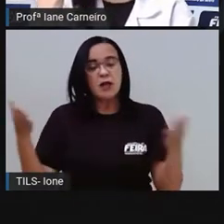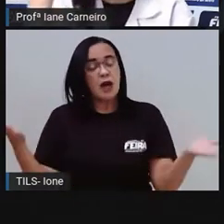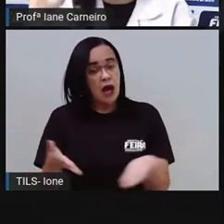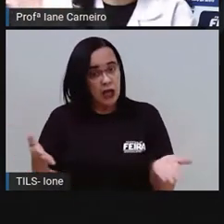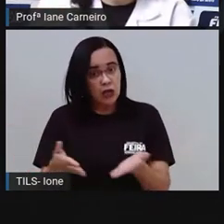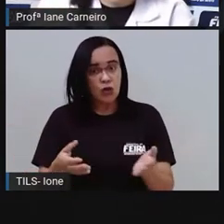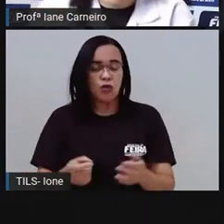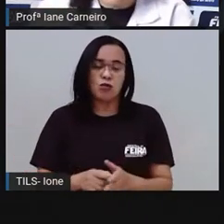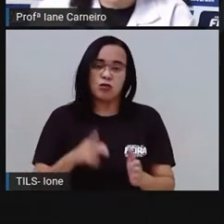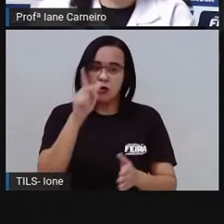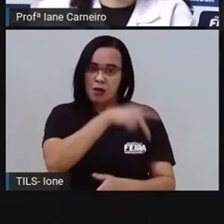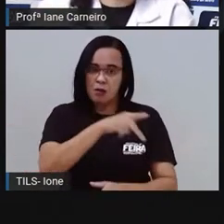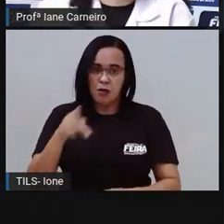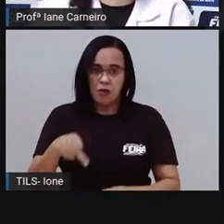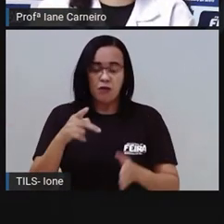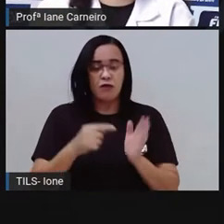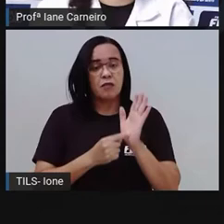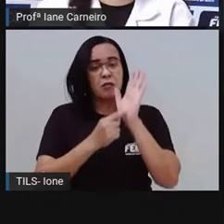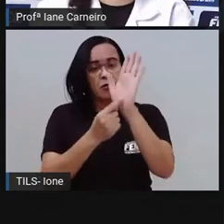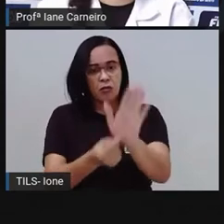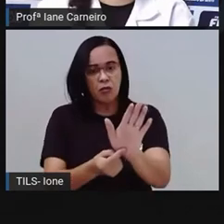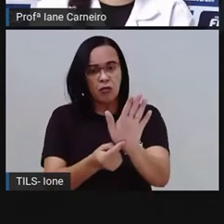quando você joga de qualquer jeito. Ó!